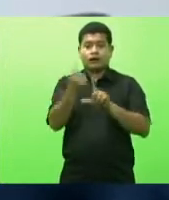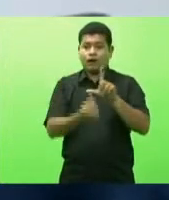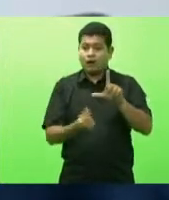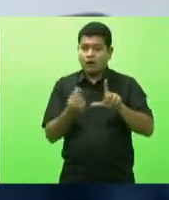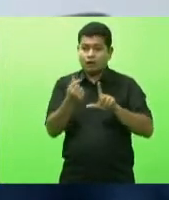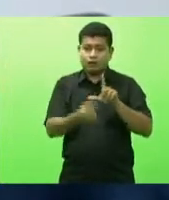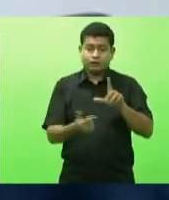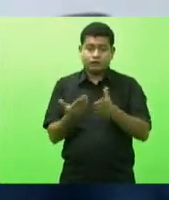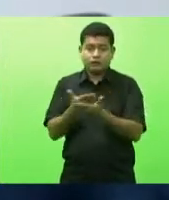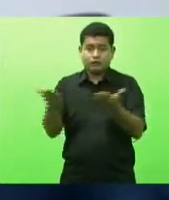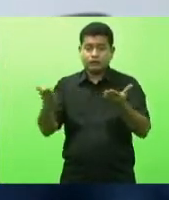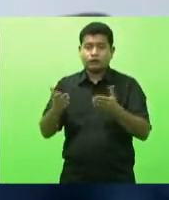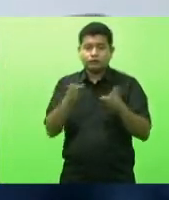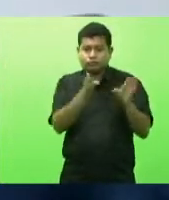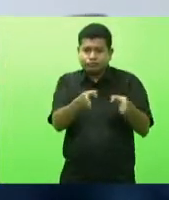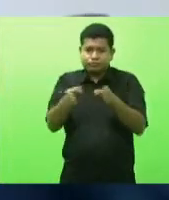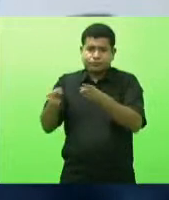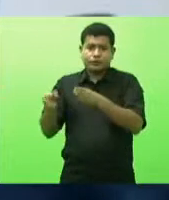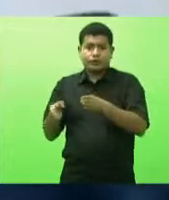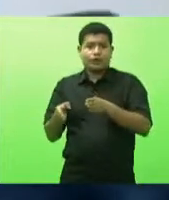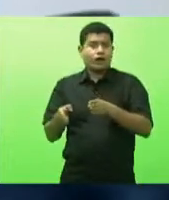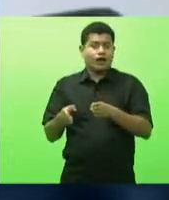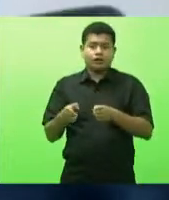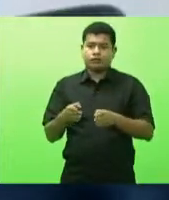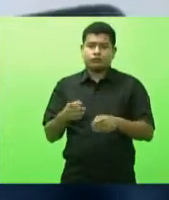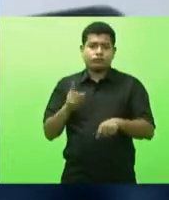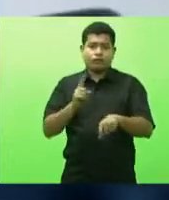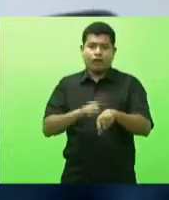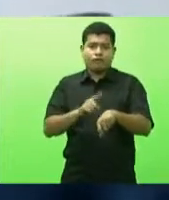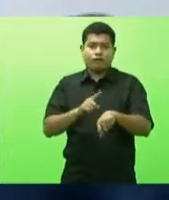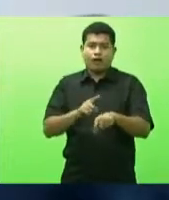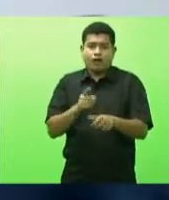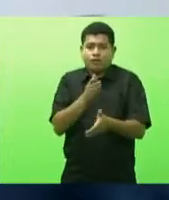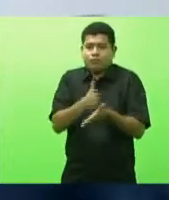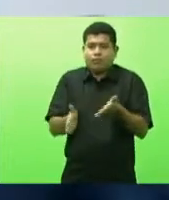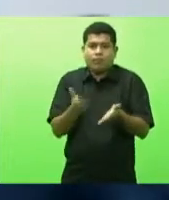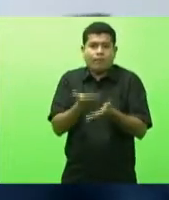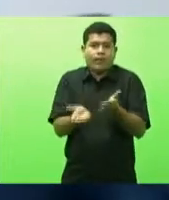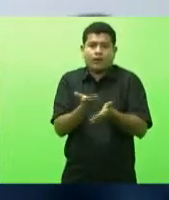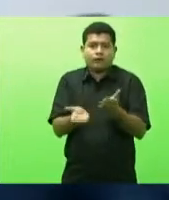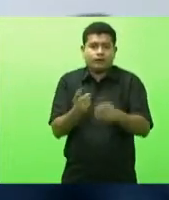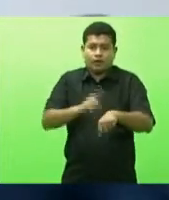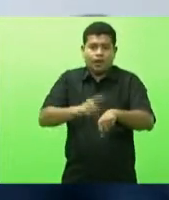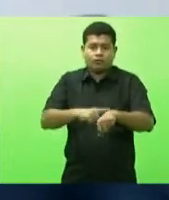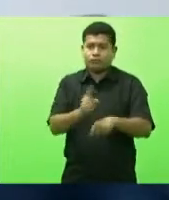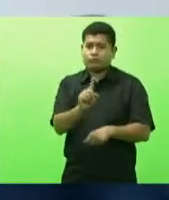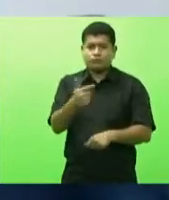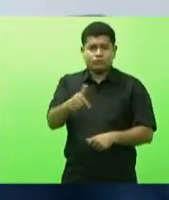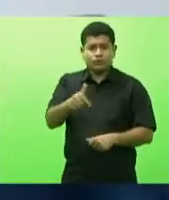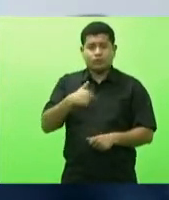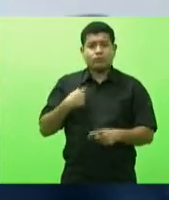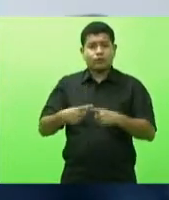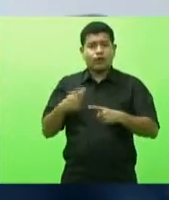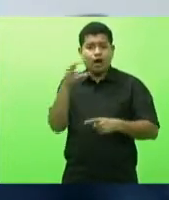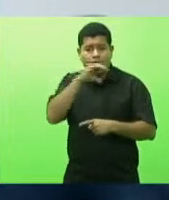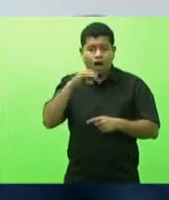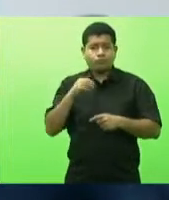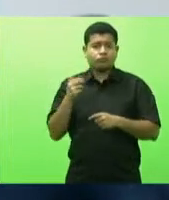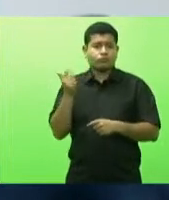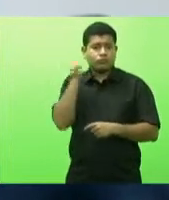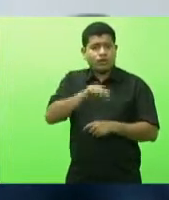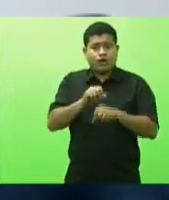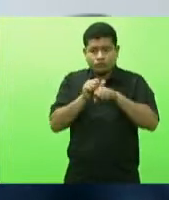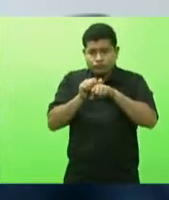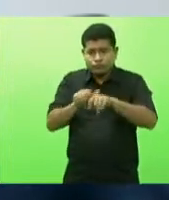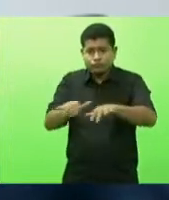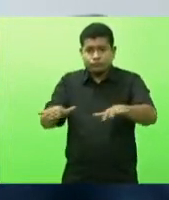organizada que não há desperdício de tempo porque a gente consegue então distribuir rapidamente as vacinas a segunda dose por